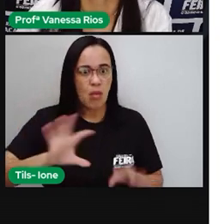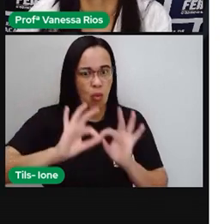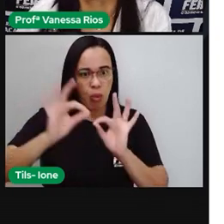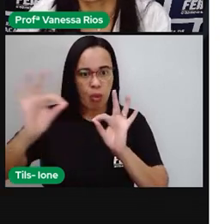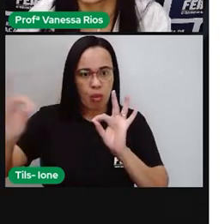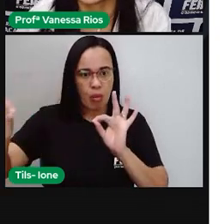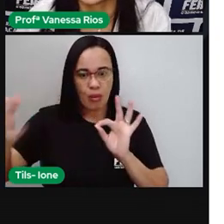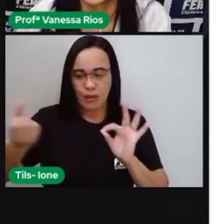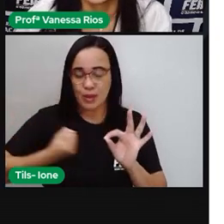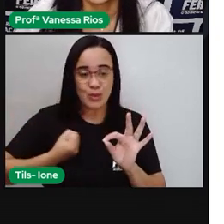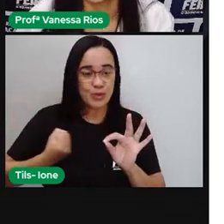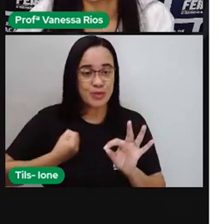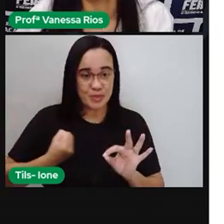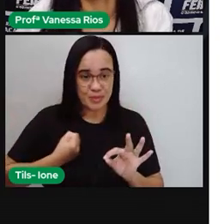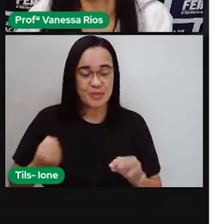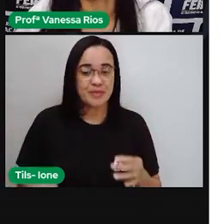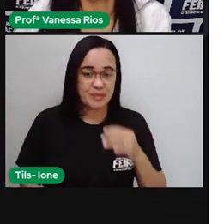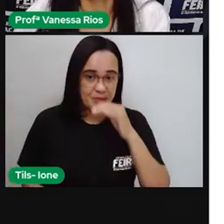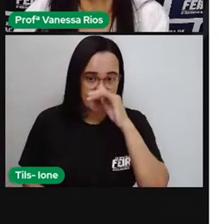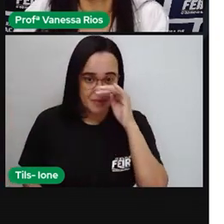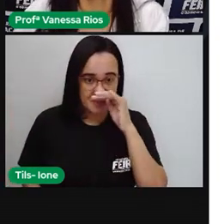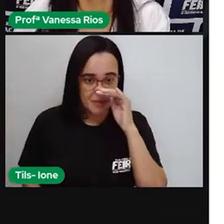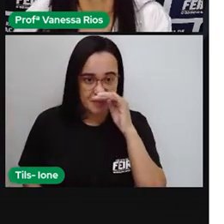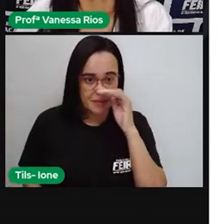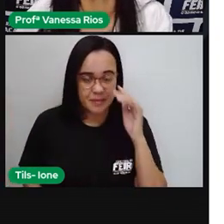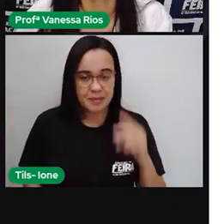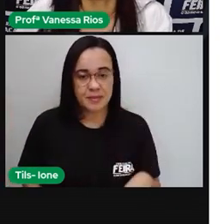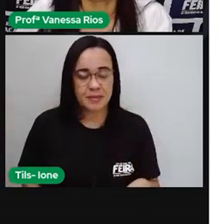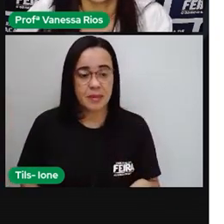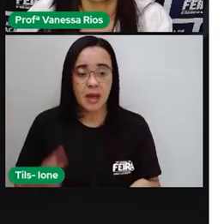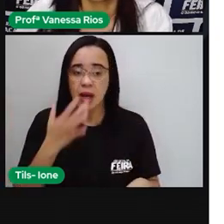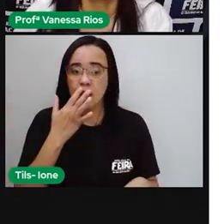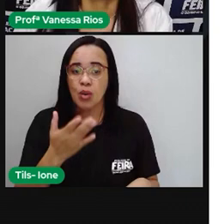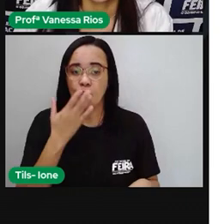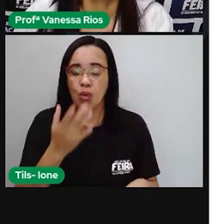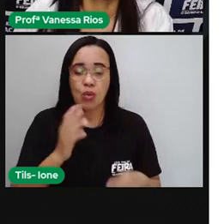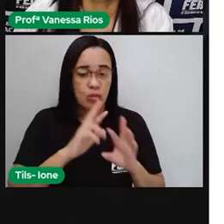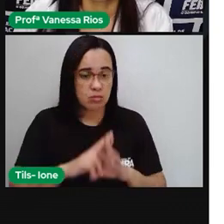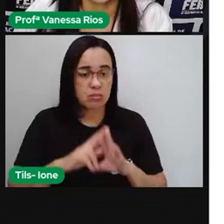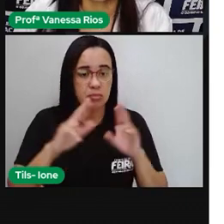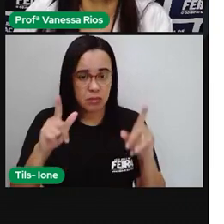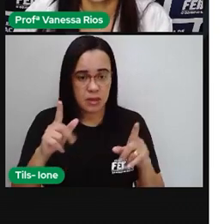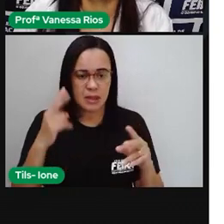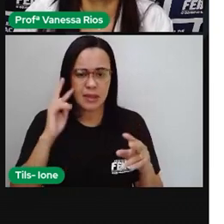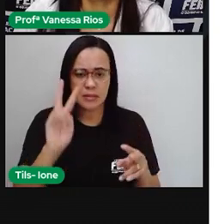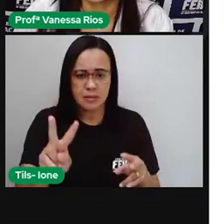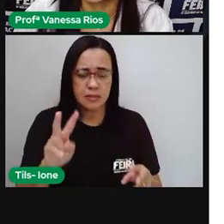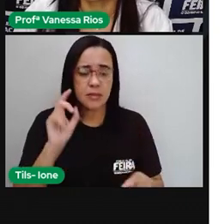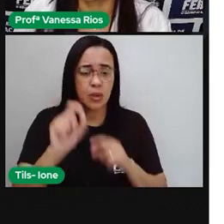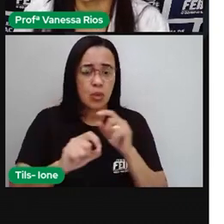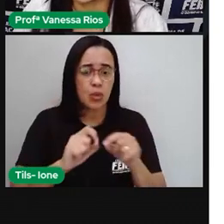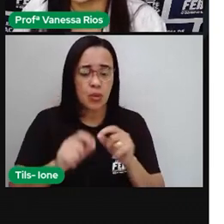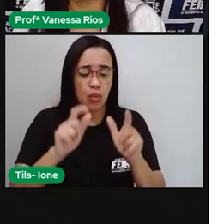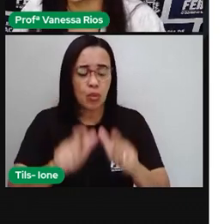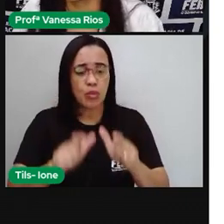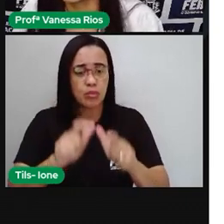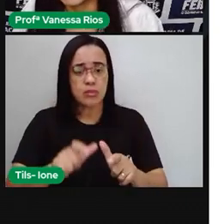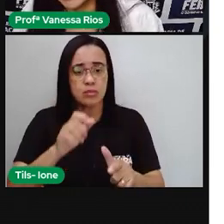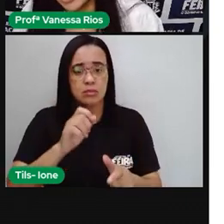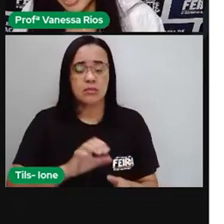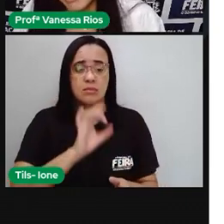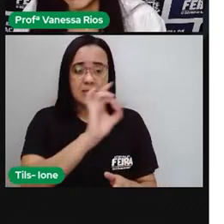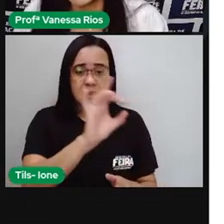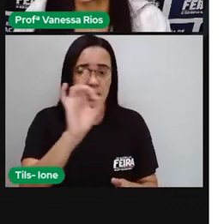esse número é muito grande. Eles estão até aqui em cores diferentes, né? Para observar que a posição onde cada